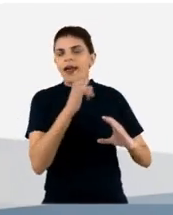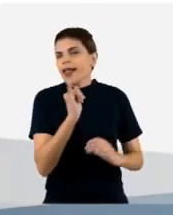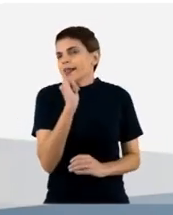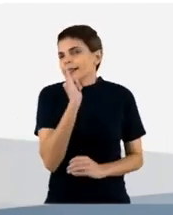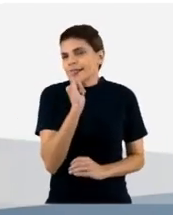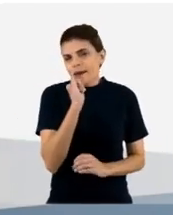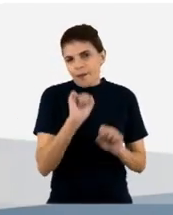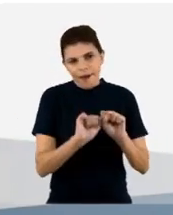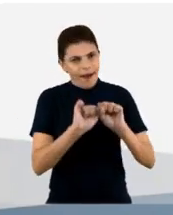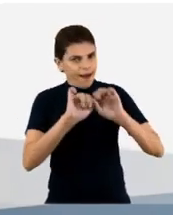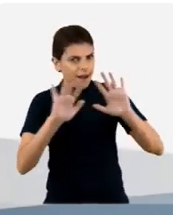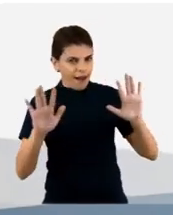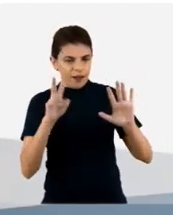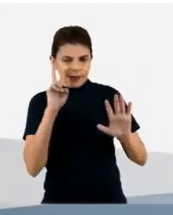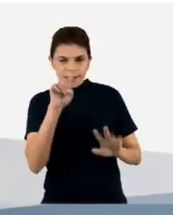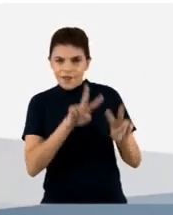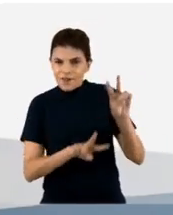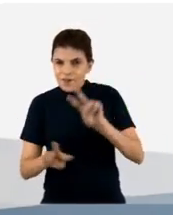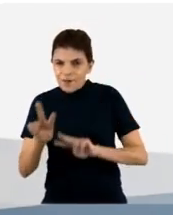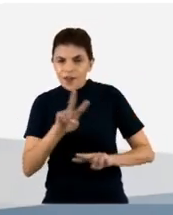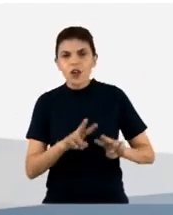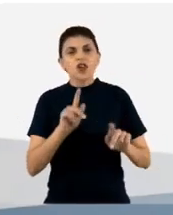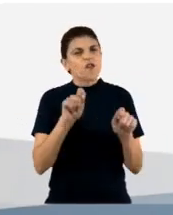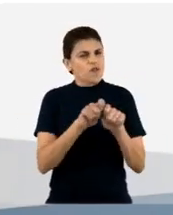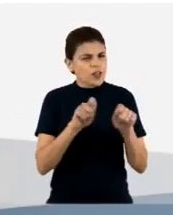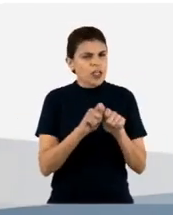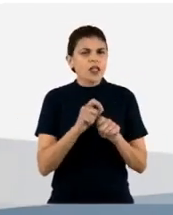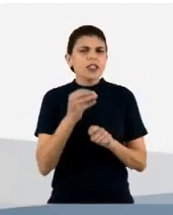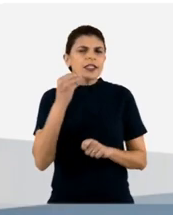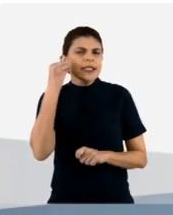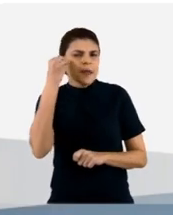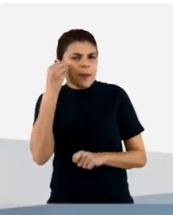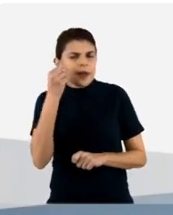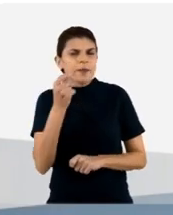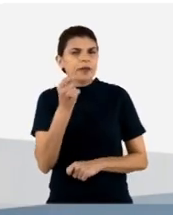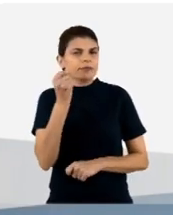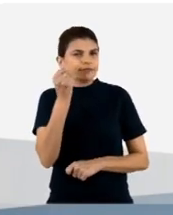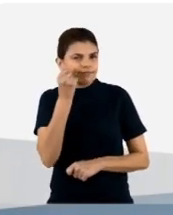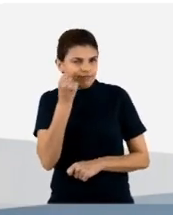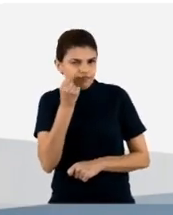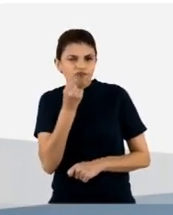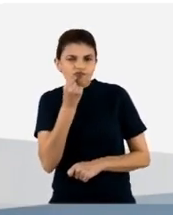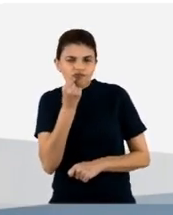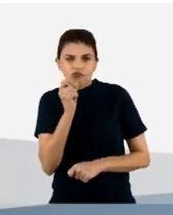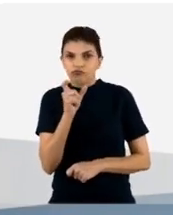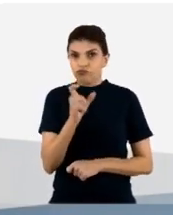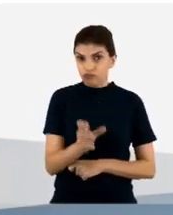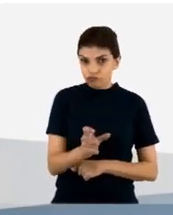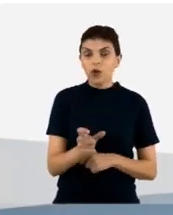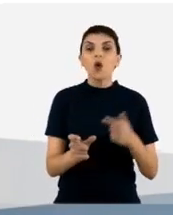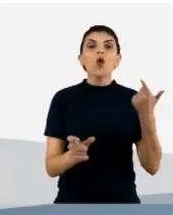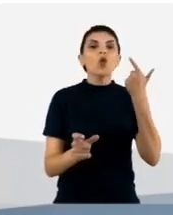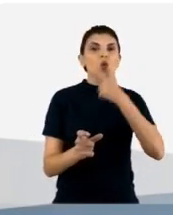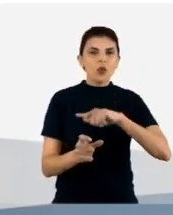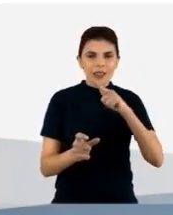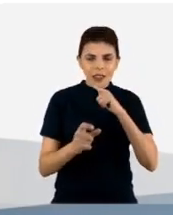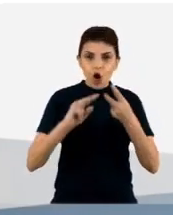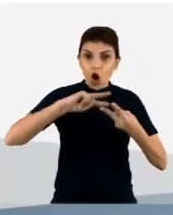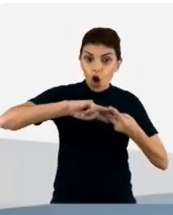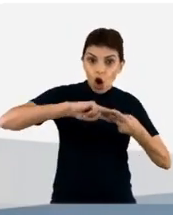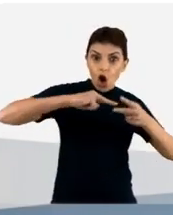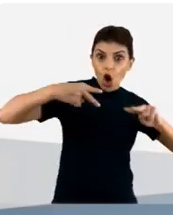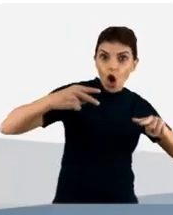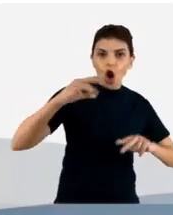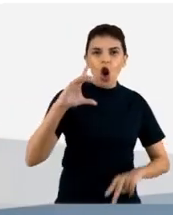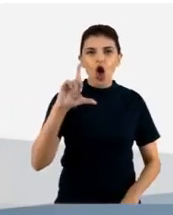exemplo para vocês, também, num dos trabalhos que nós realizamos lá no Latam, nós chegamos a esses clones, que